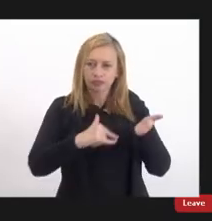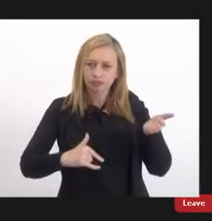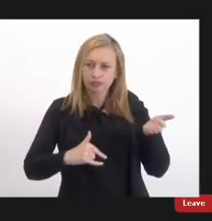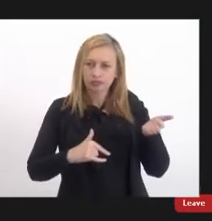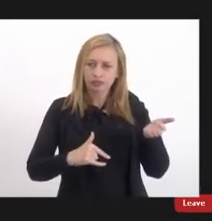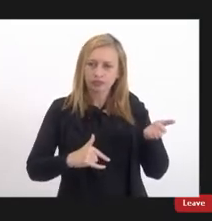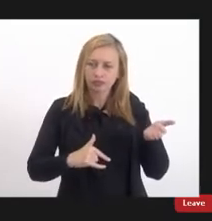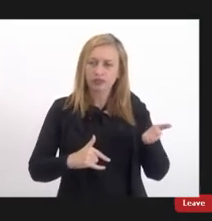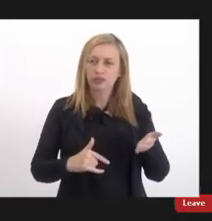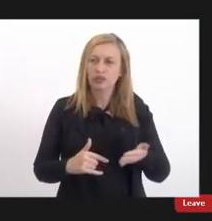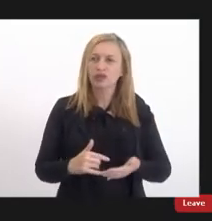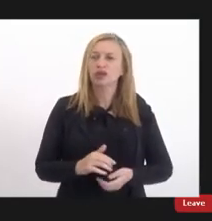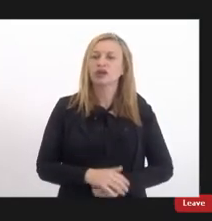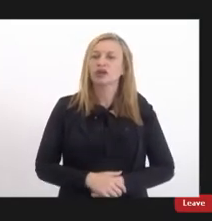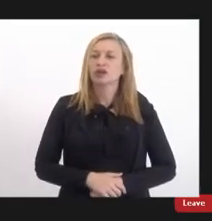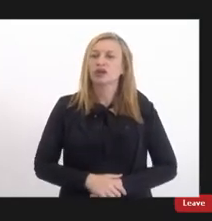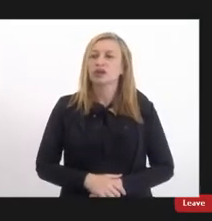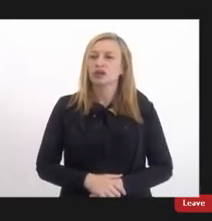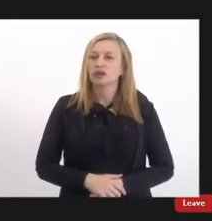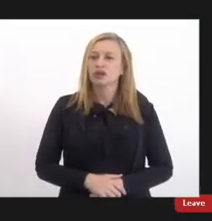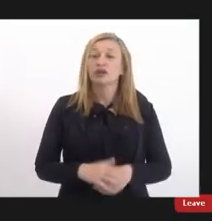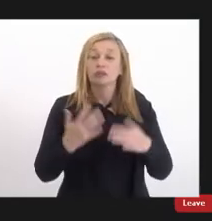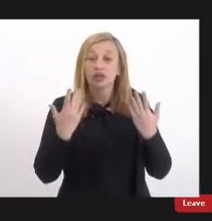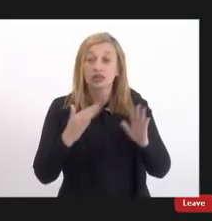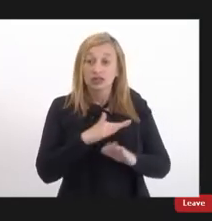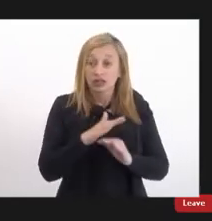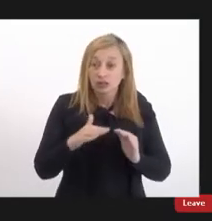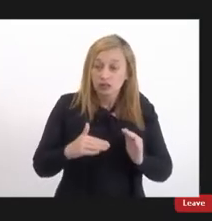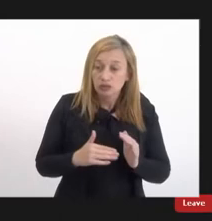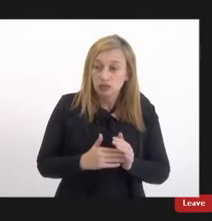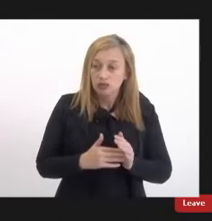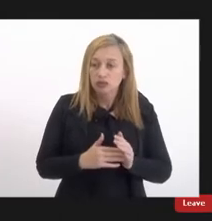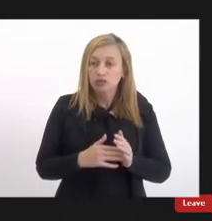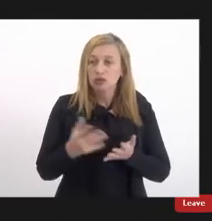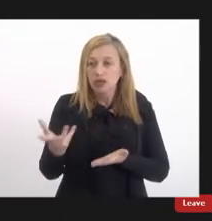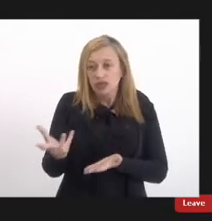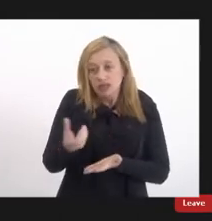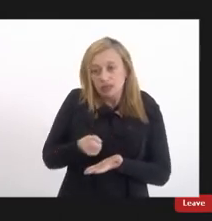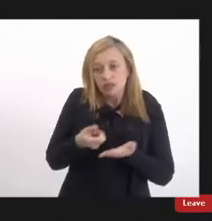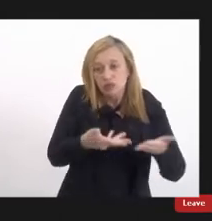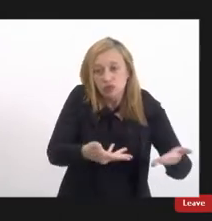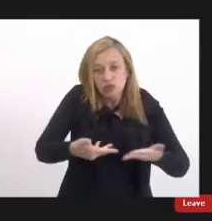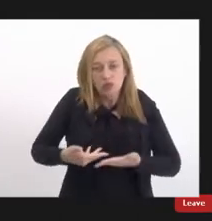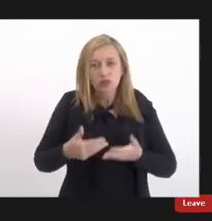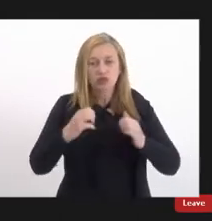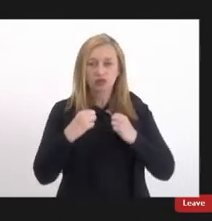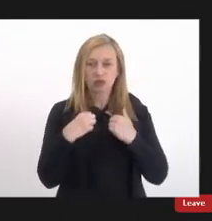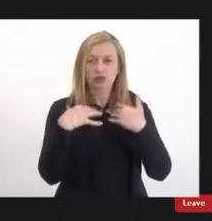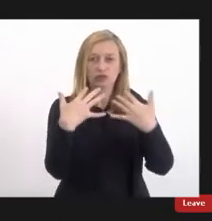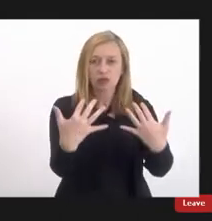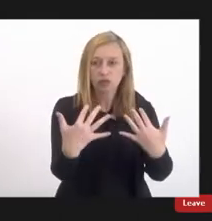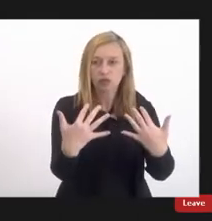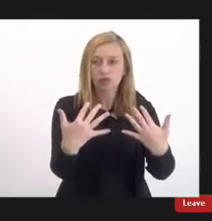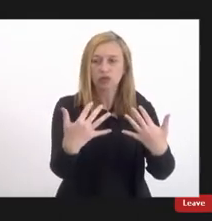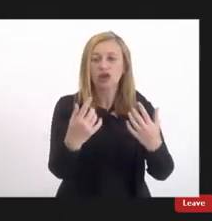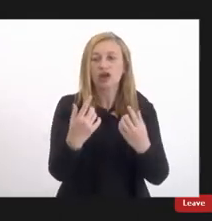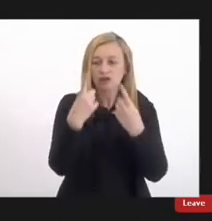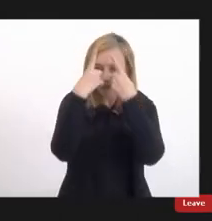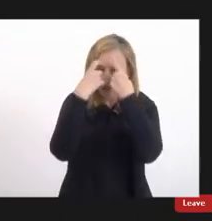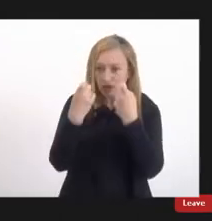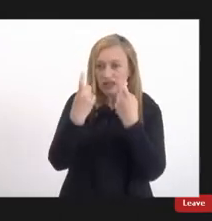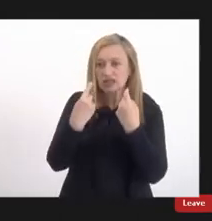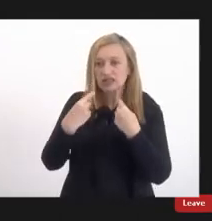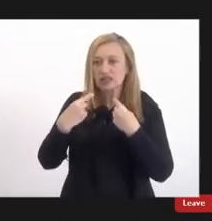praz me cumprimentá-la cordialmente bem como acusar o recebimento do convite para audiência pública violência